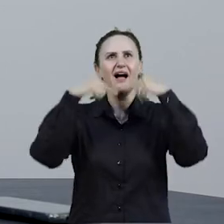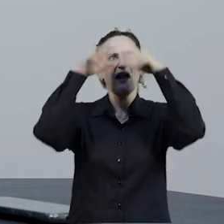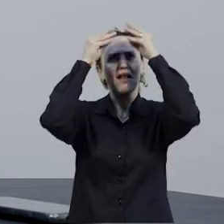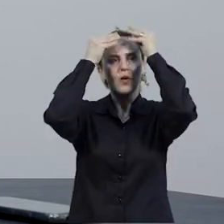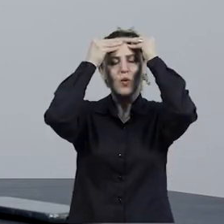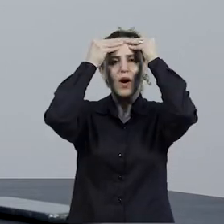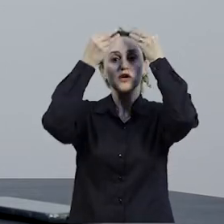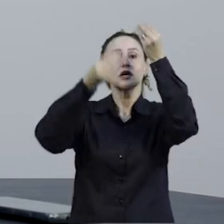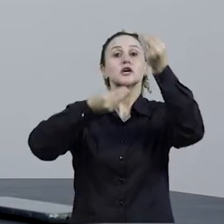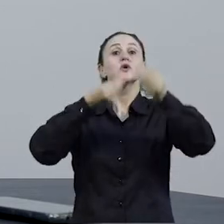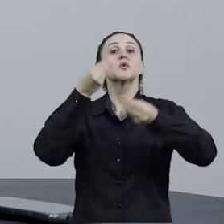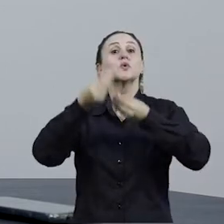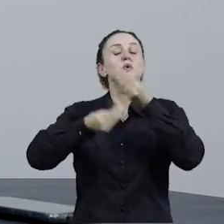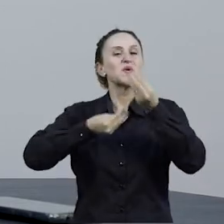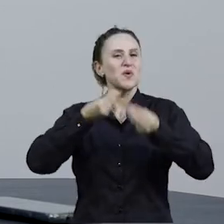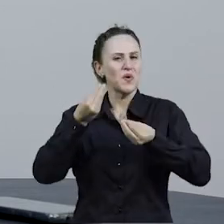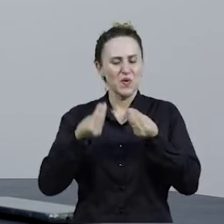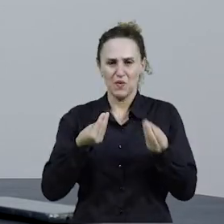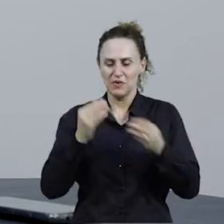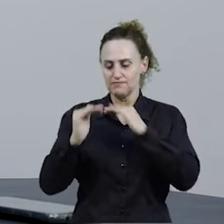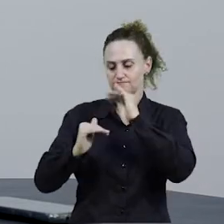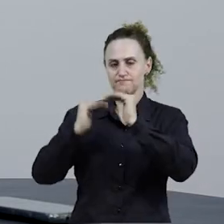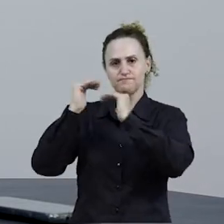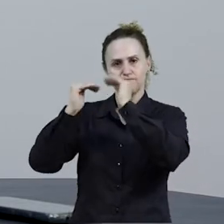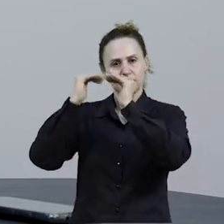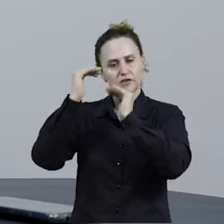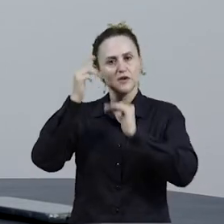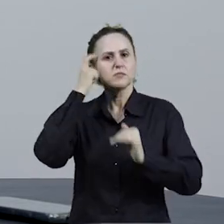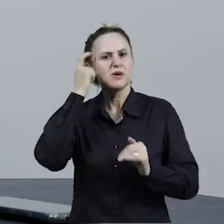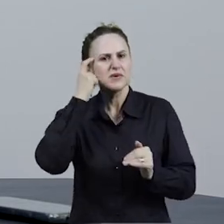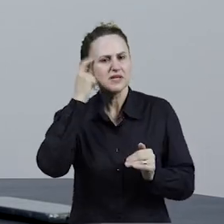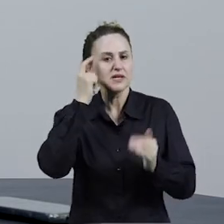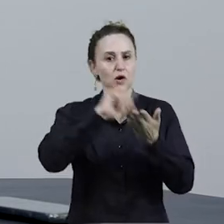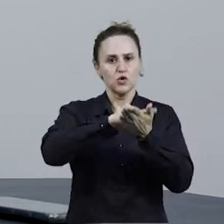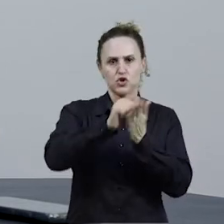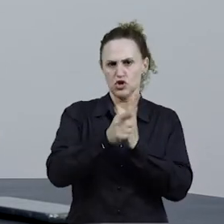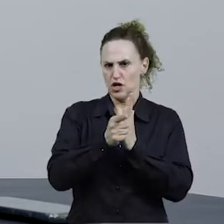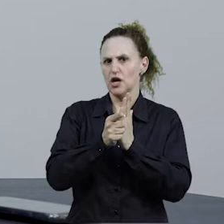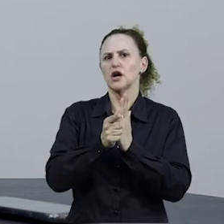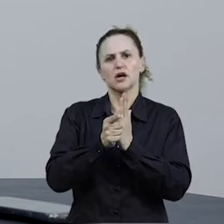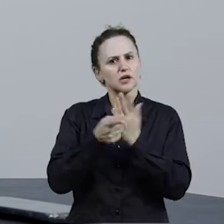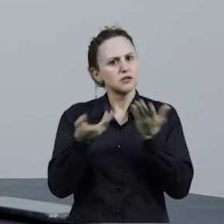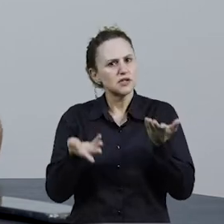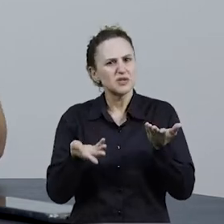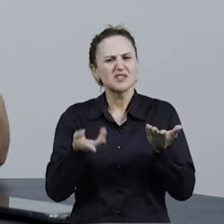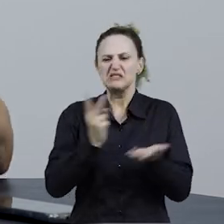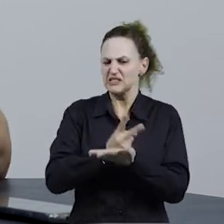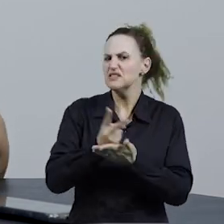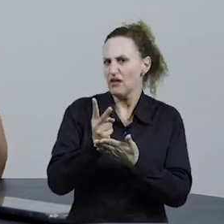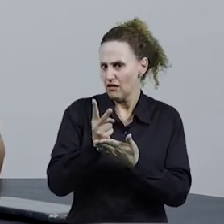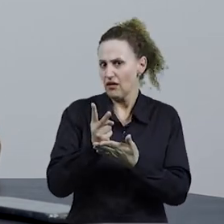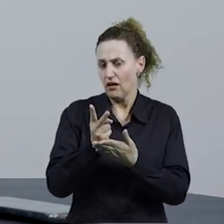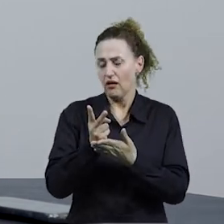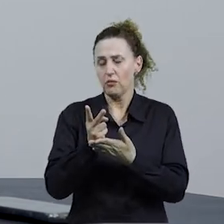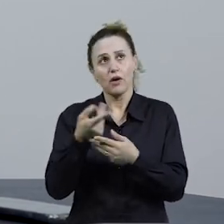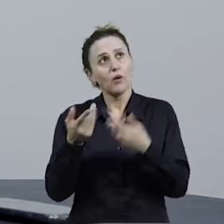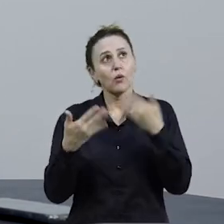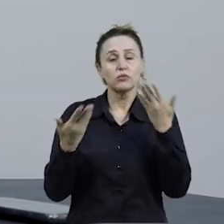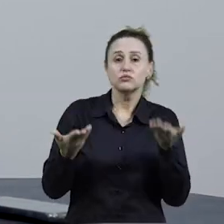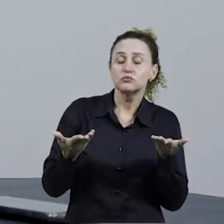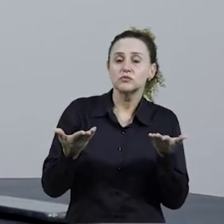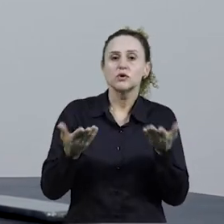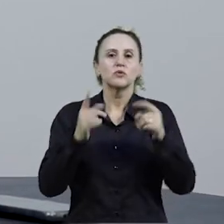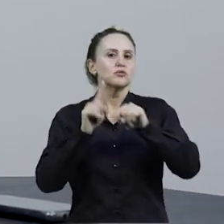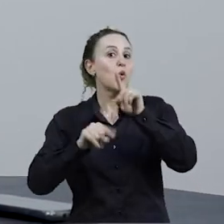desenvolver para que a gente chegasse até hoje para pensar no gênero, sempre foi gênero ou não foi gênero, né? Como